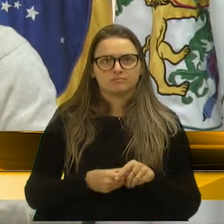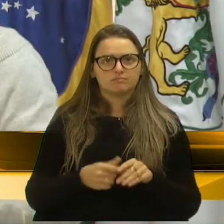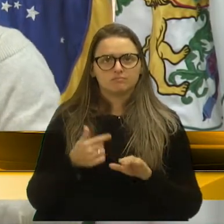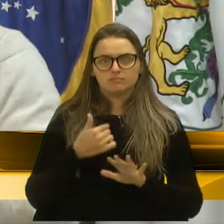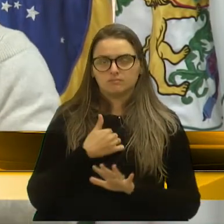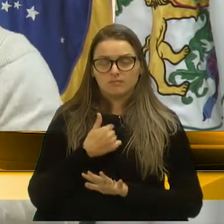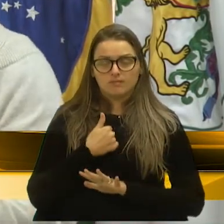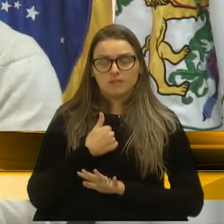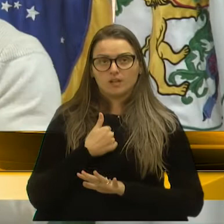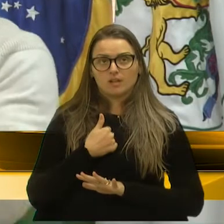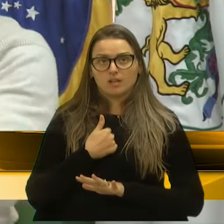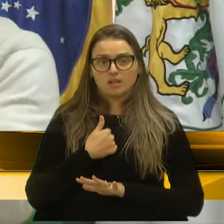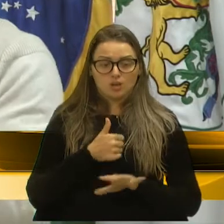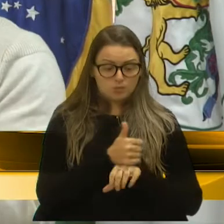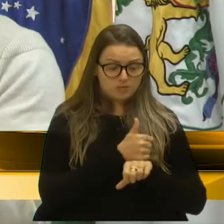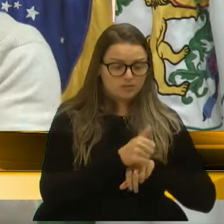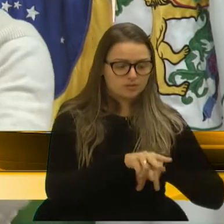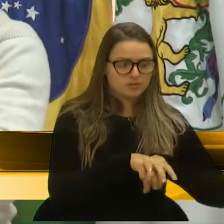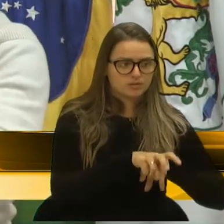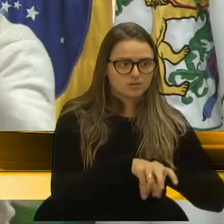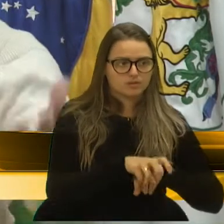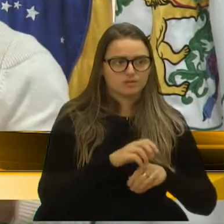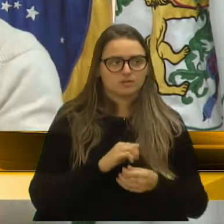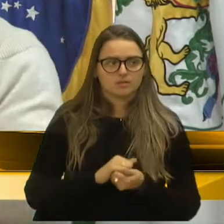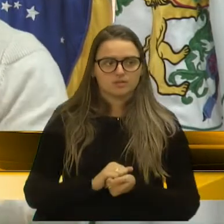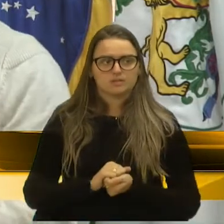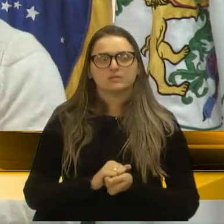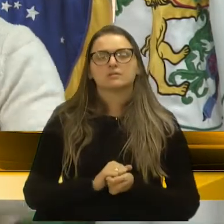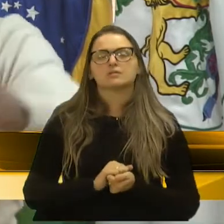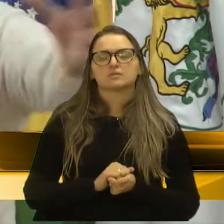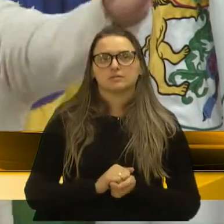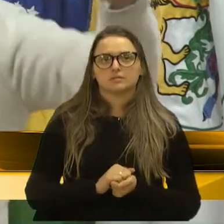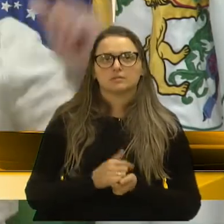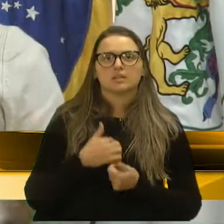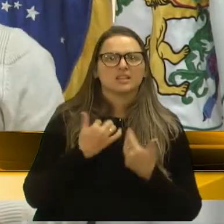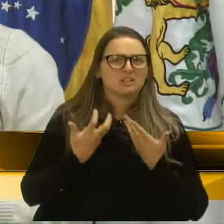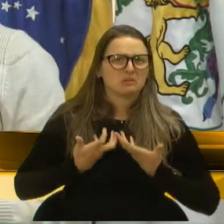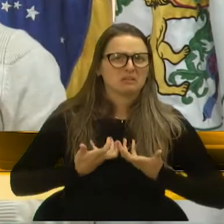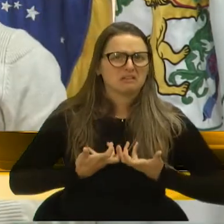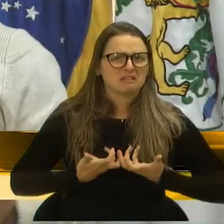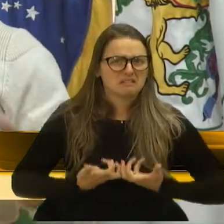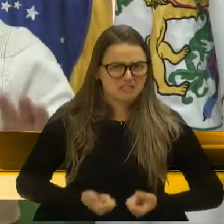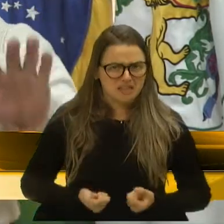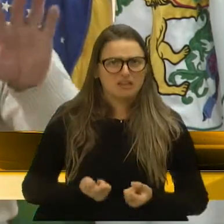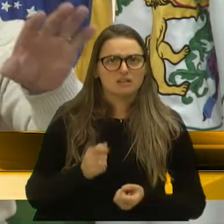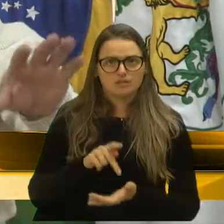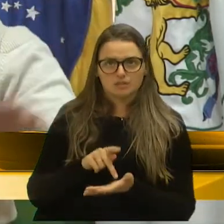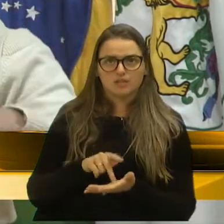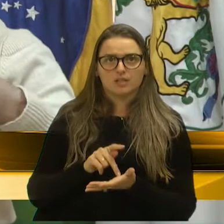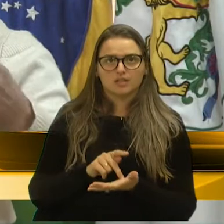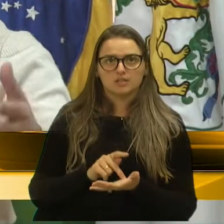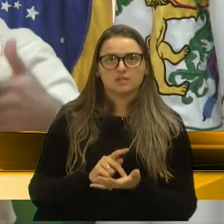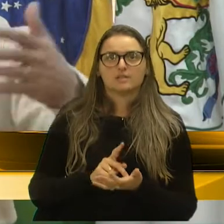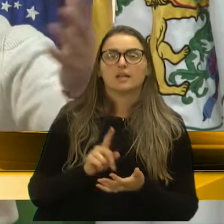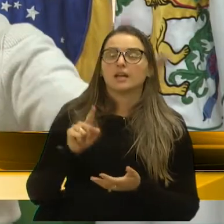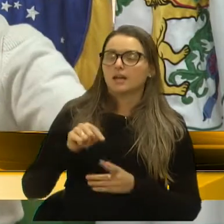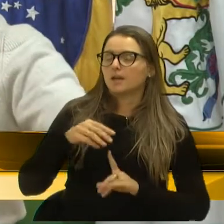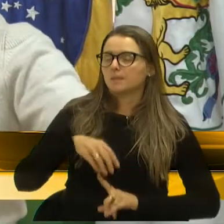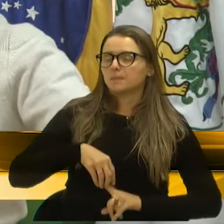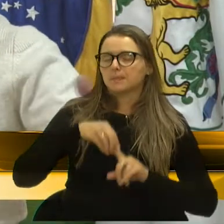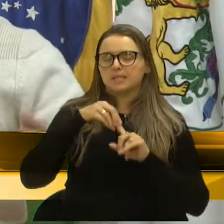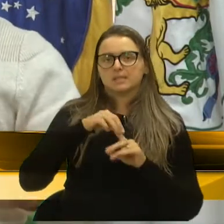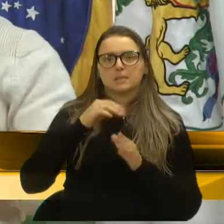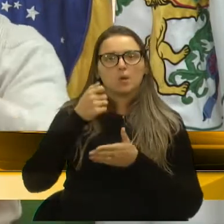Eu, um agricultor que tem pouco estudo, canso de ouvir, de ver isso, cansei ali atrás, e talvez foi uma das principais